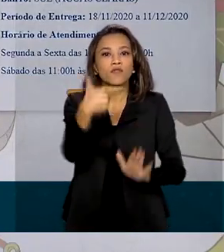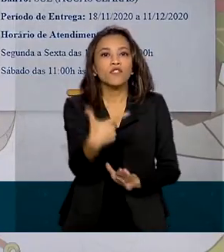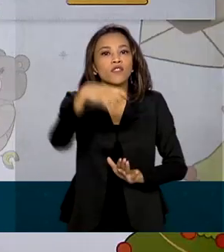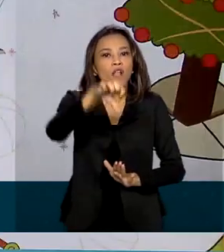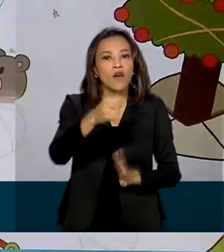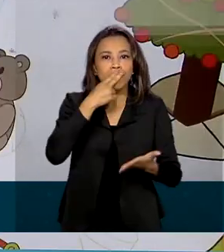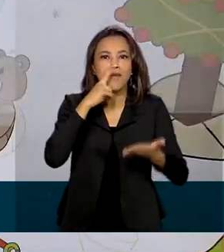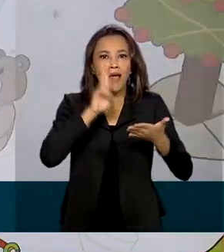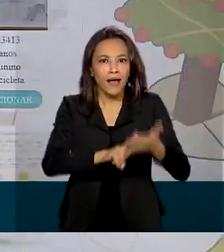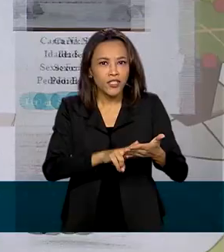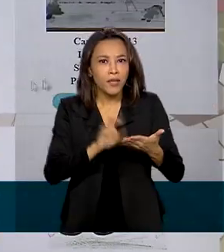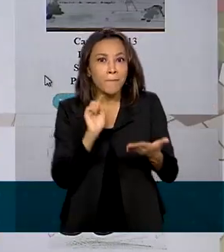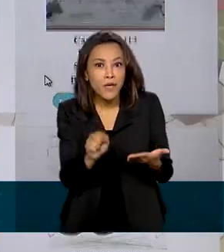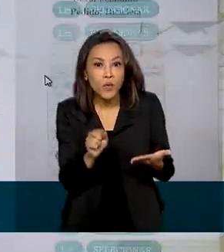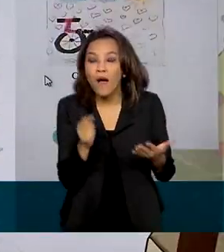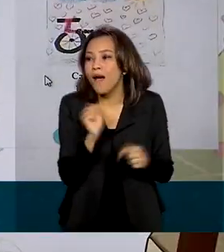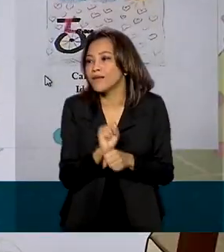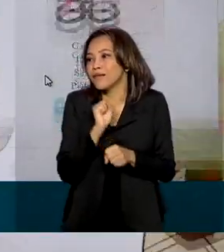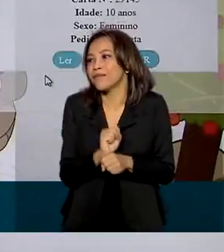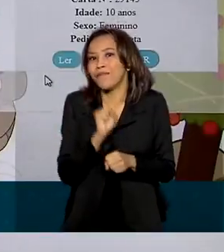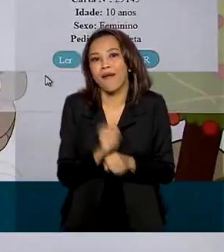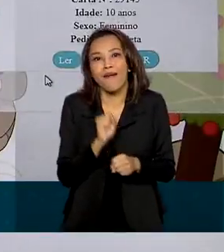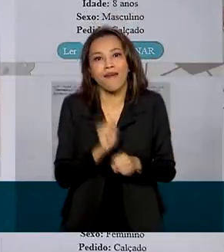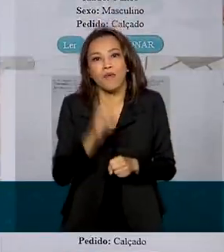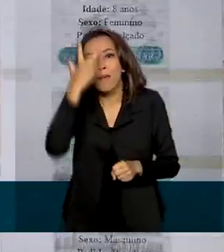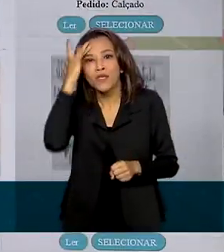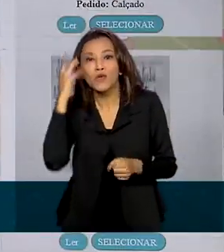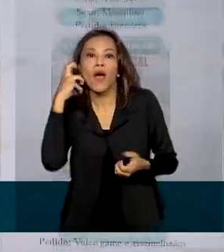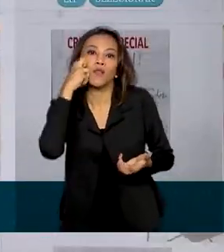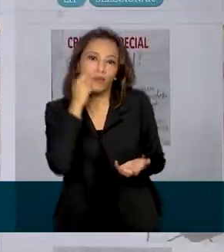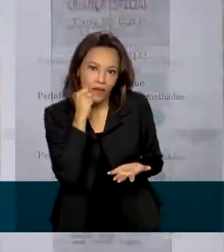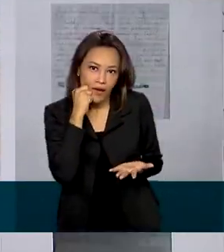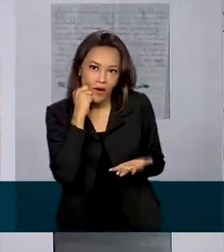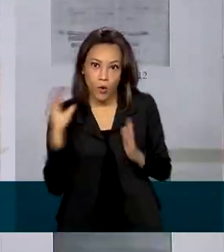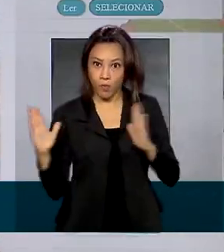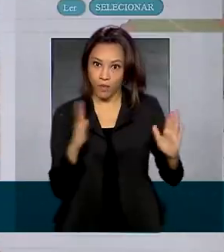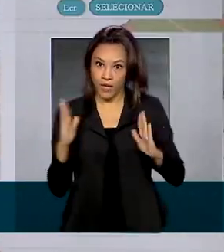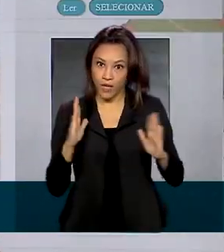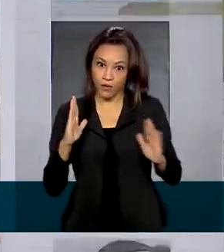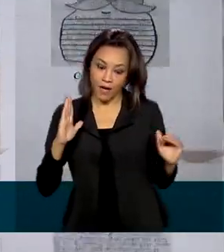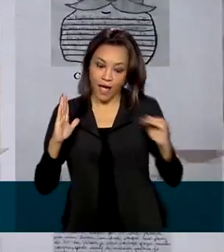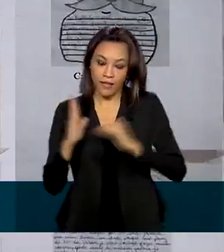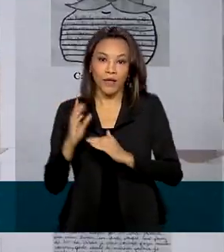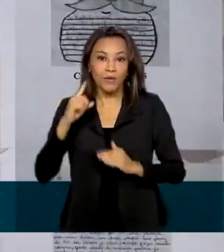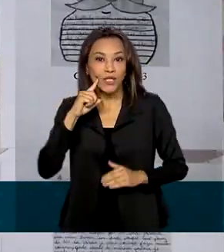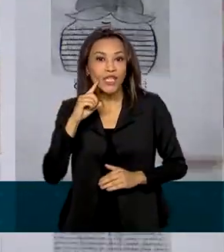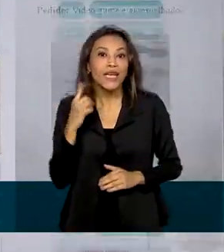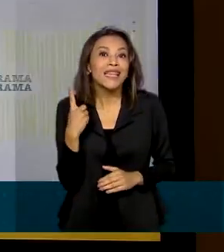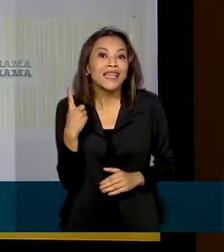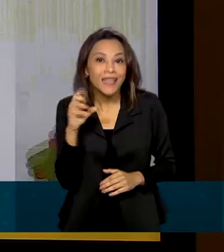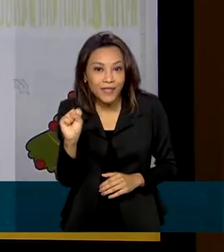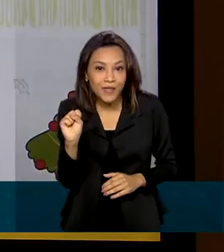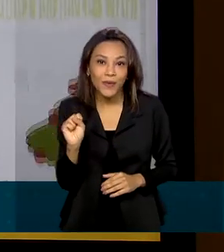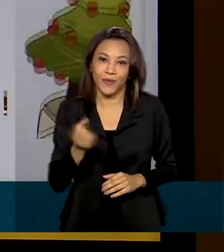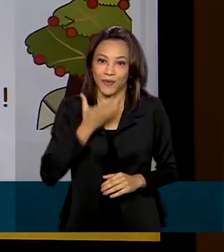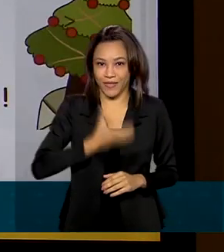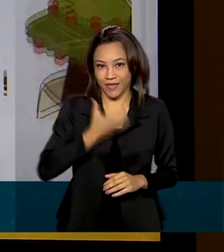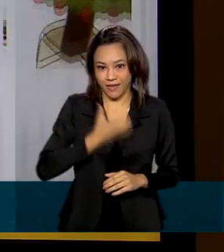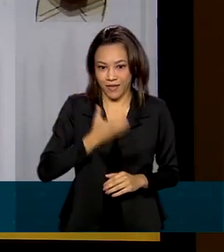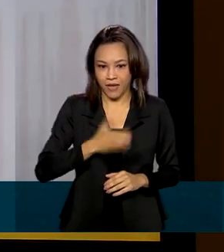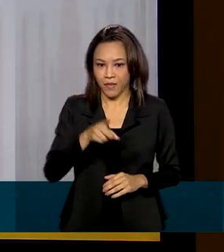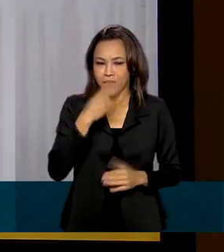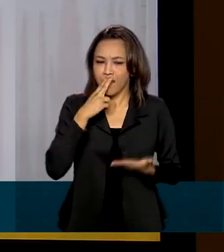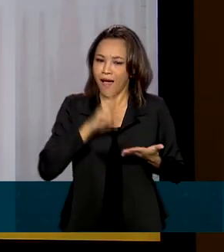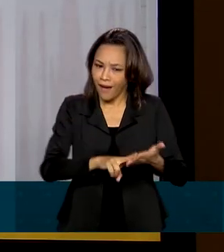cartinhas ainda esperam um padrinho ou madrinha. O prazo vai até dia 18 de dezembro. E a adoção das